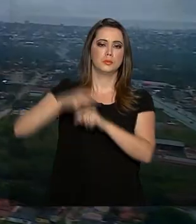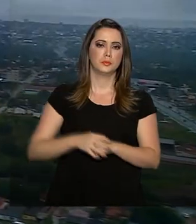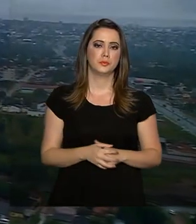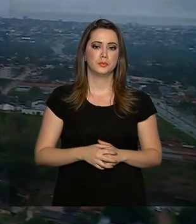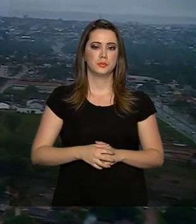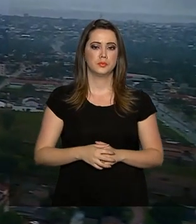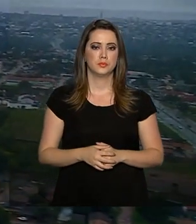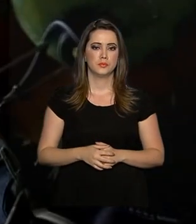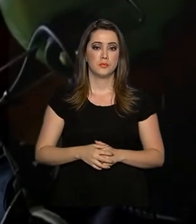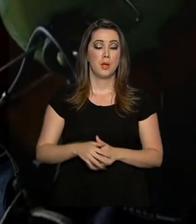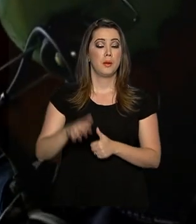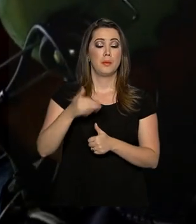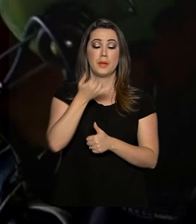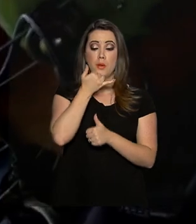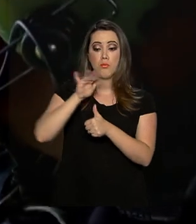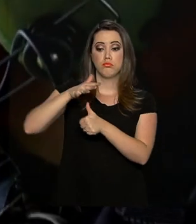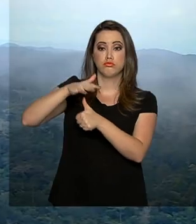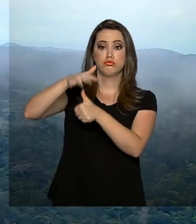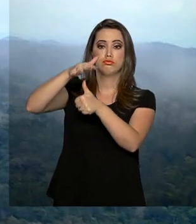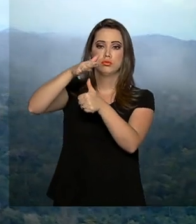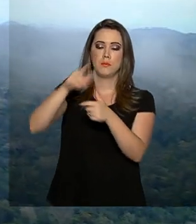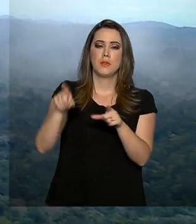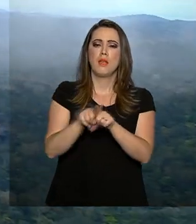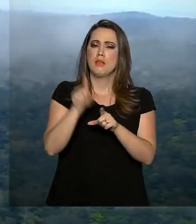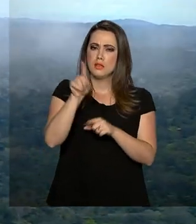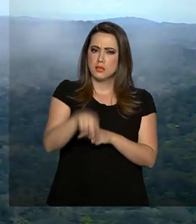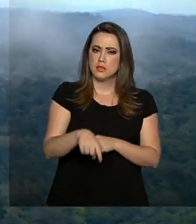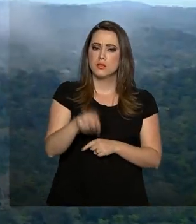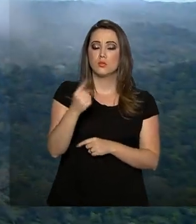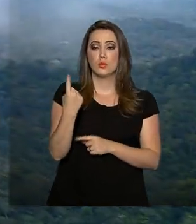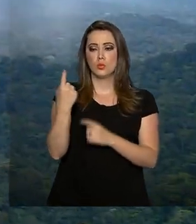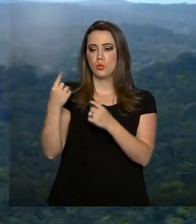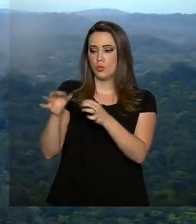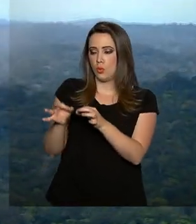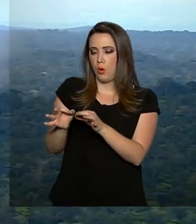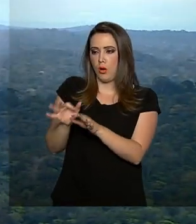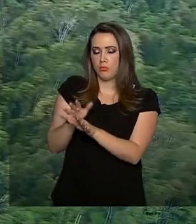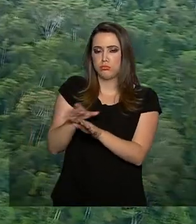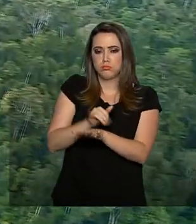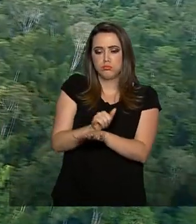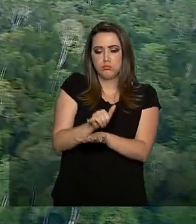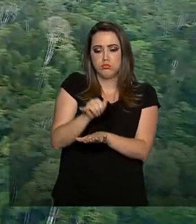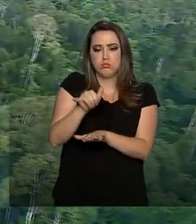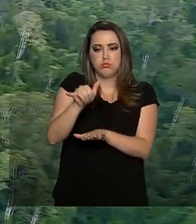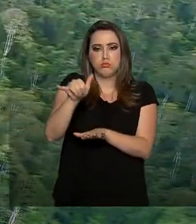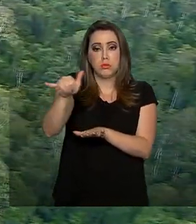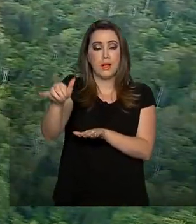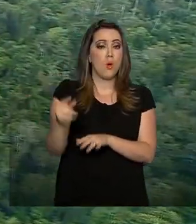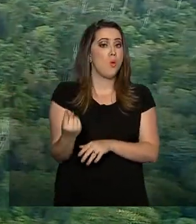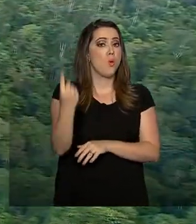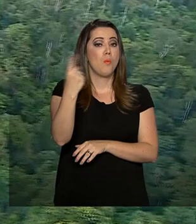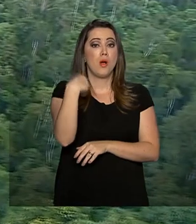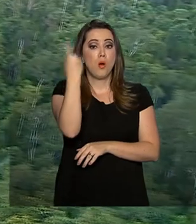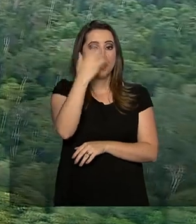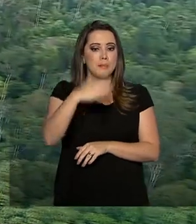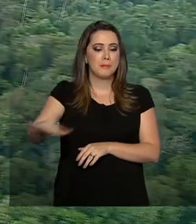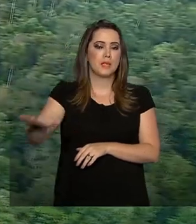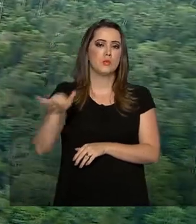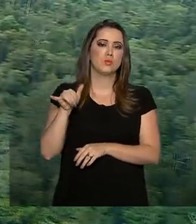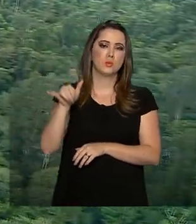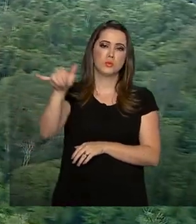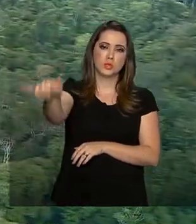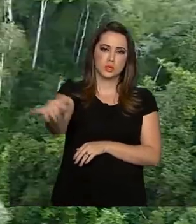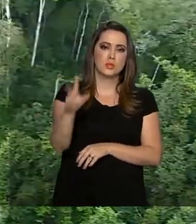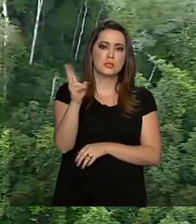De Santarém até o local da ação, quase uma hora e meia de voo, na maioria do tempo, sobre a mata fechada da